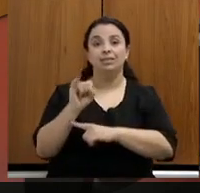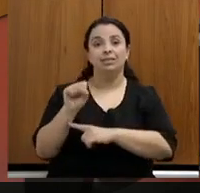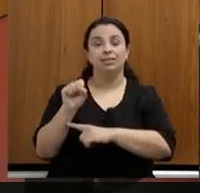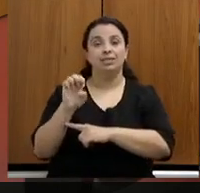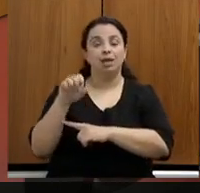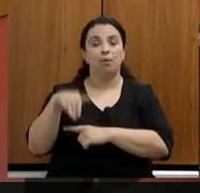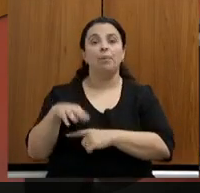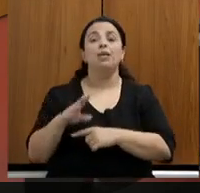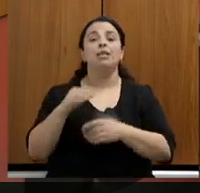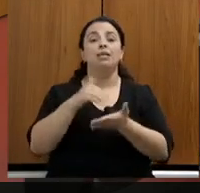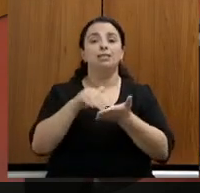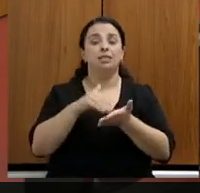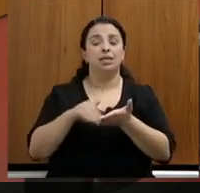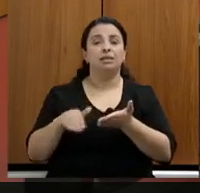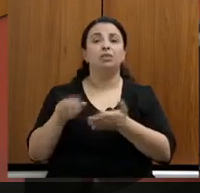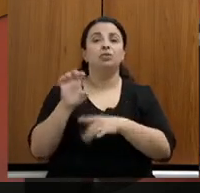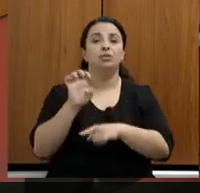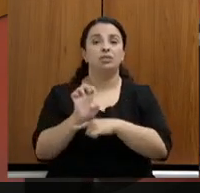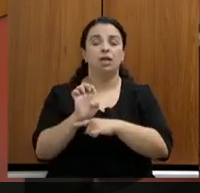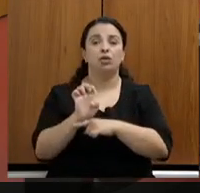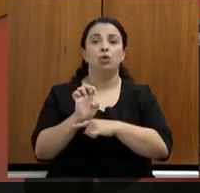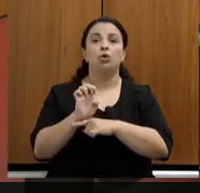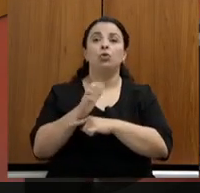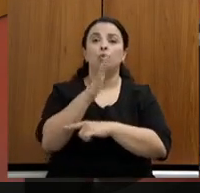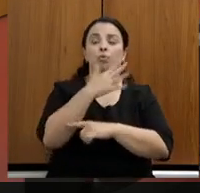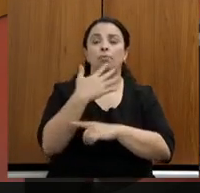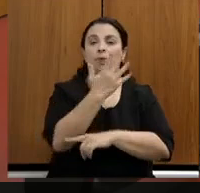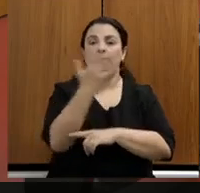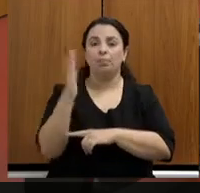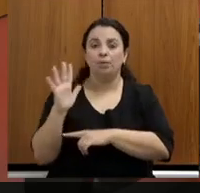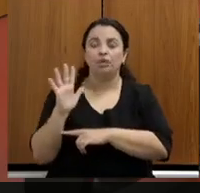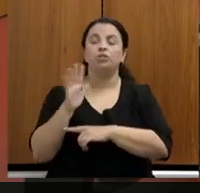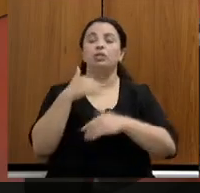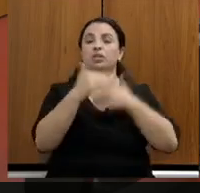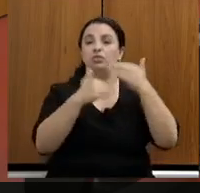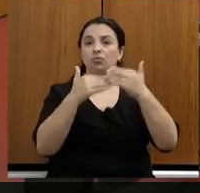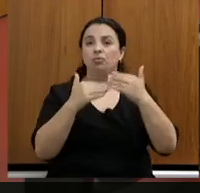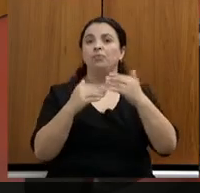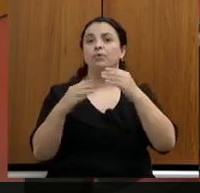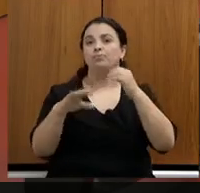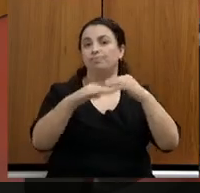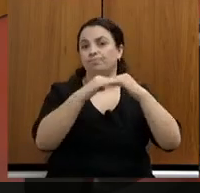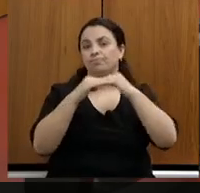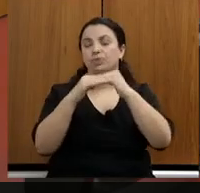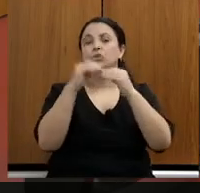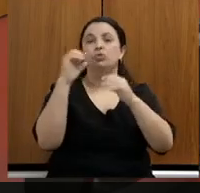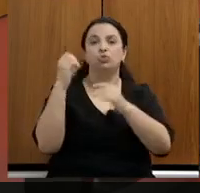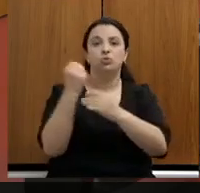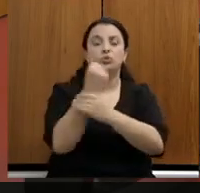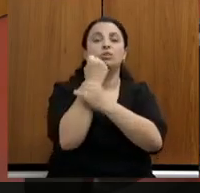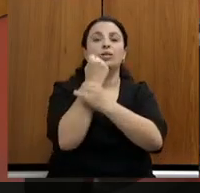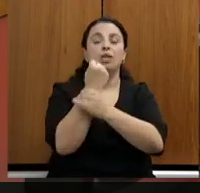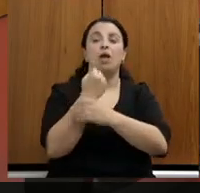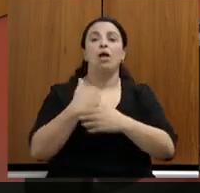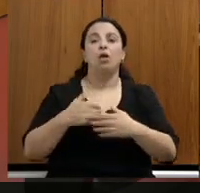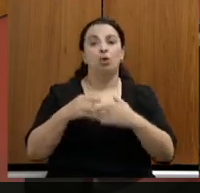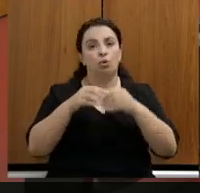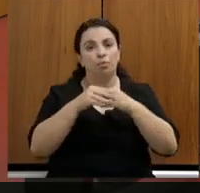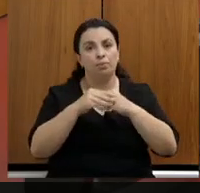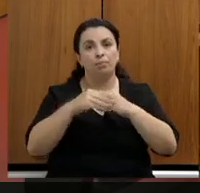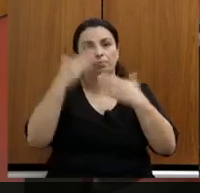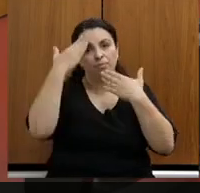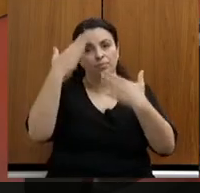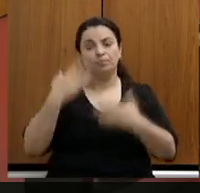Estado de Meio Ambiente e Desenvolvimento Sustentável, cumprimentando, agradecendo a todos vocês pela presença.